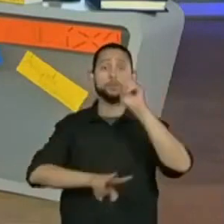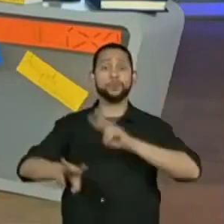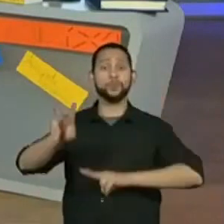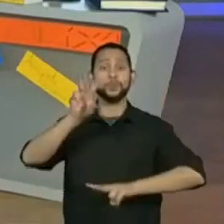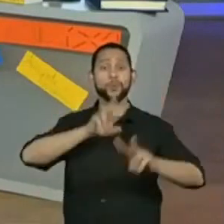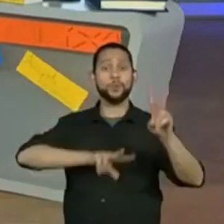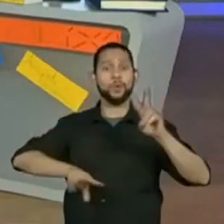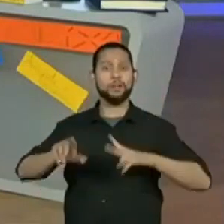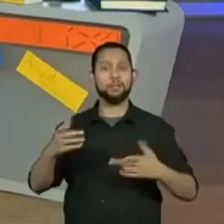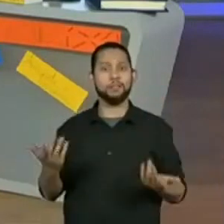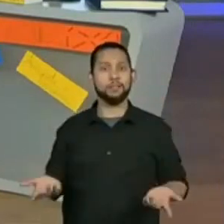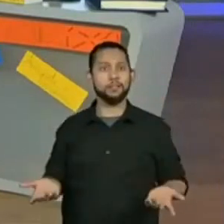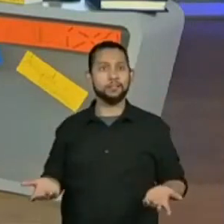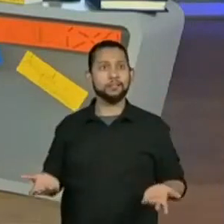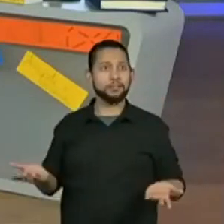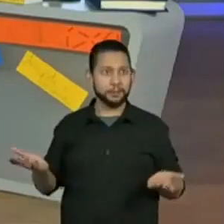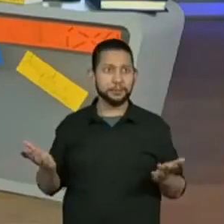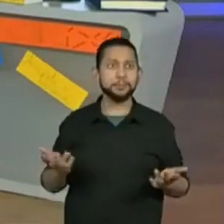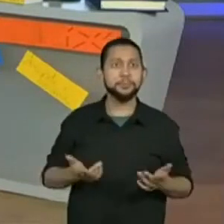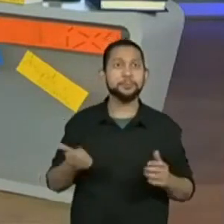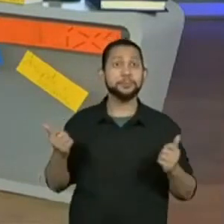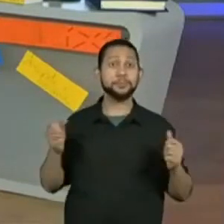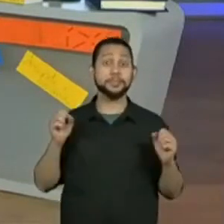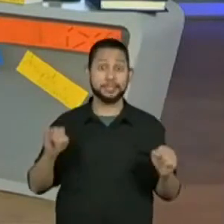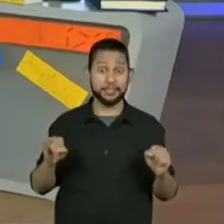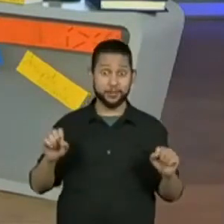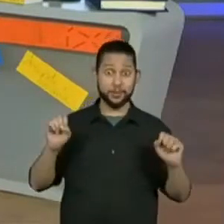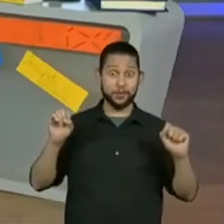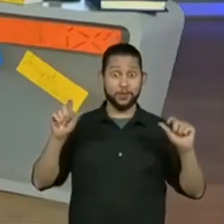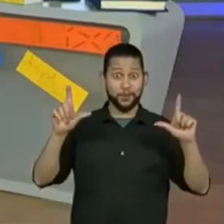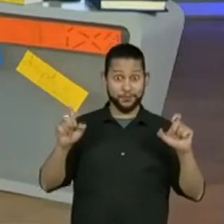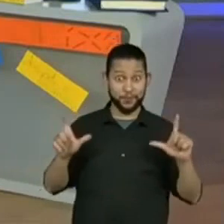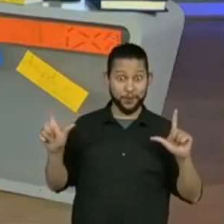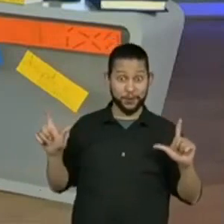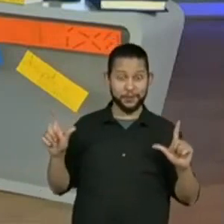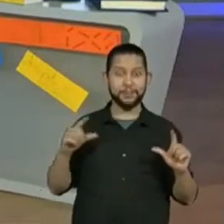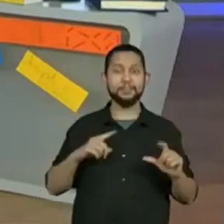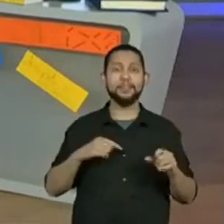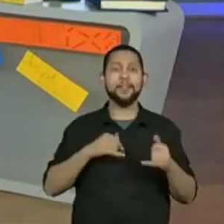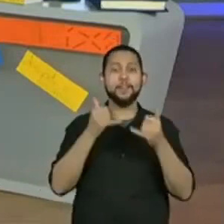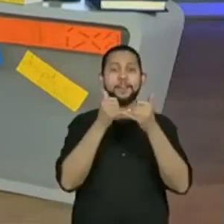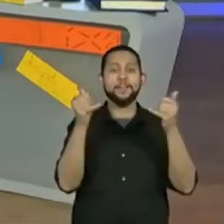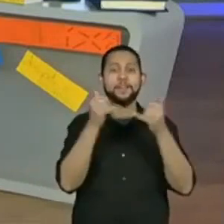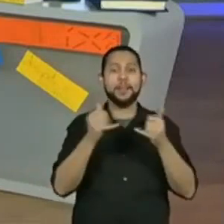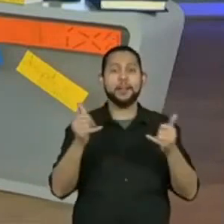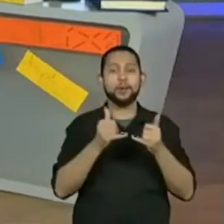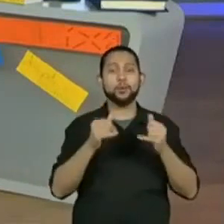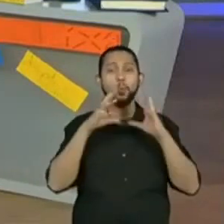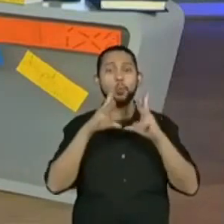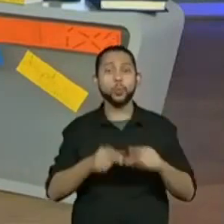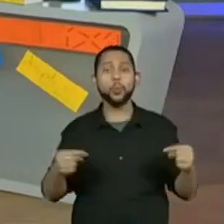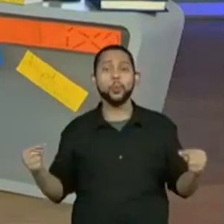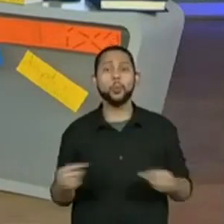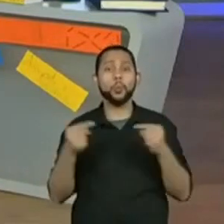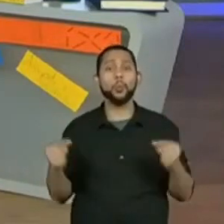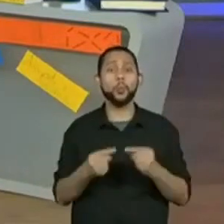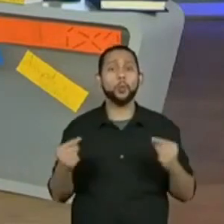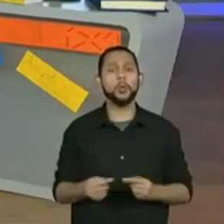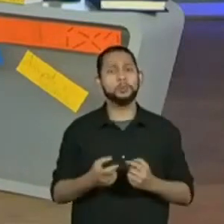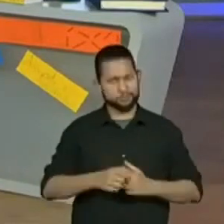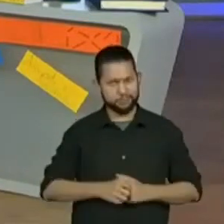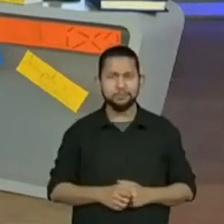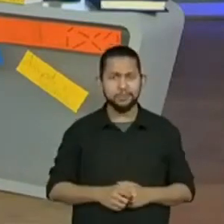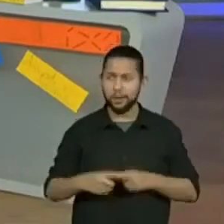um cenário, se isso aqui fosse uma foto, né, nós temos alguns versos todos relacionados. E qual o título que este